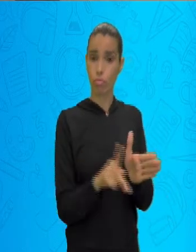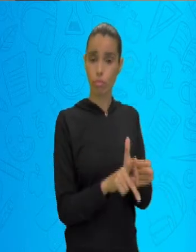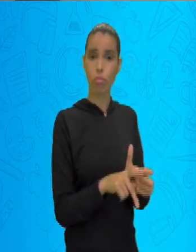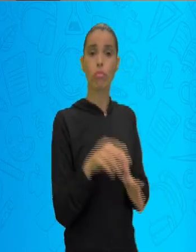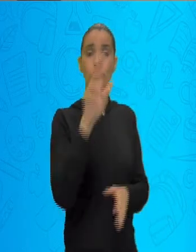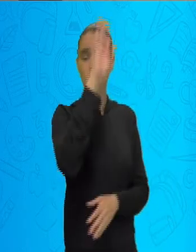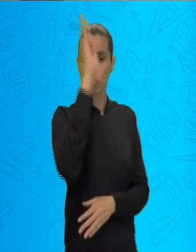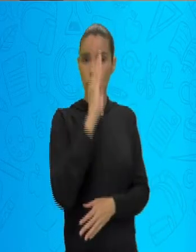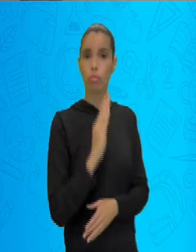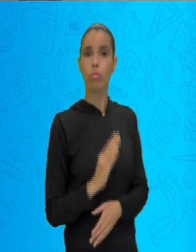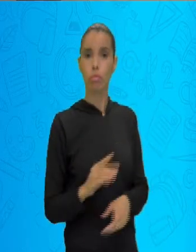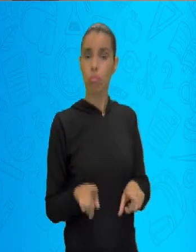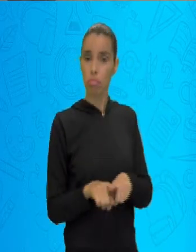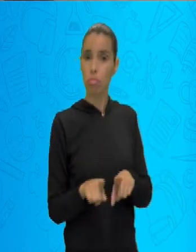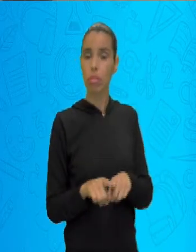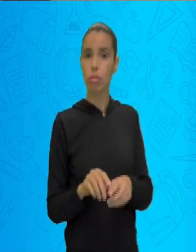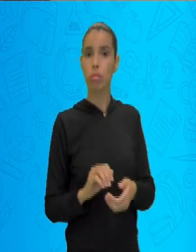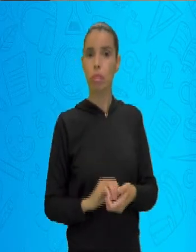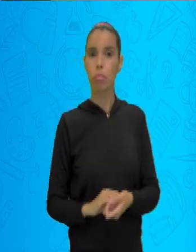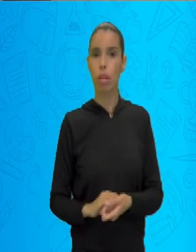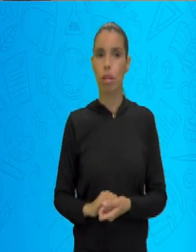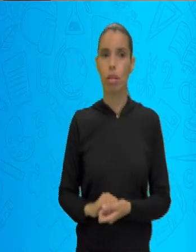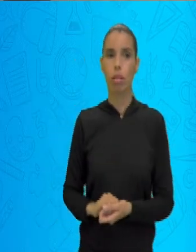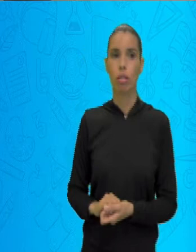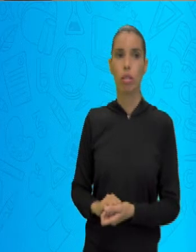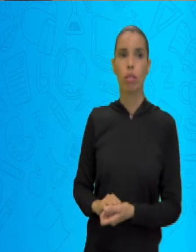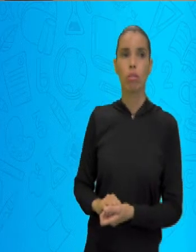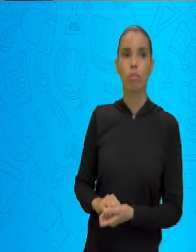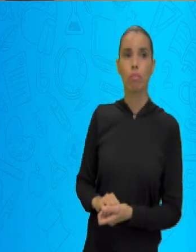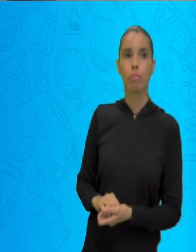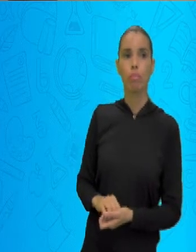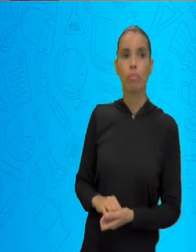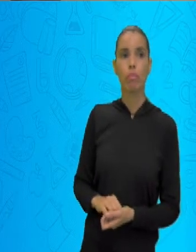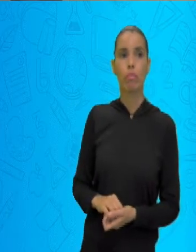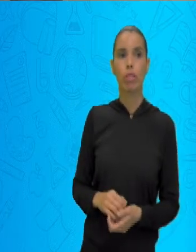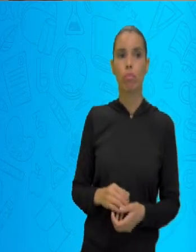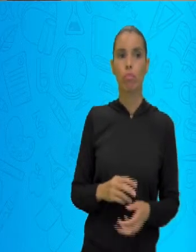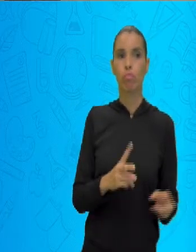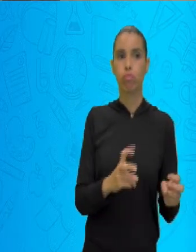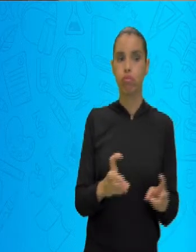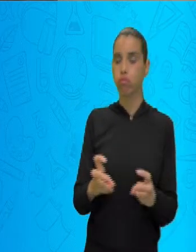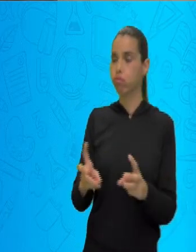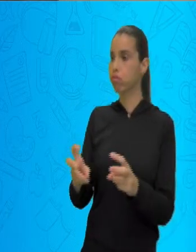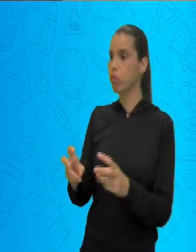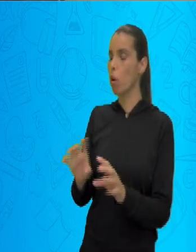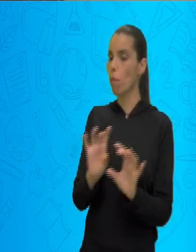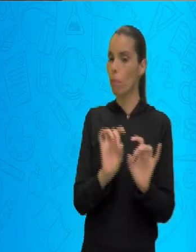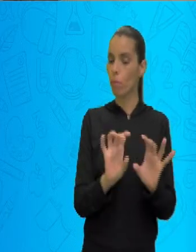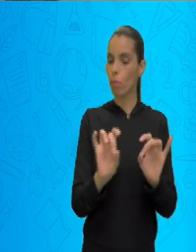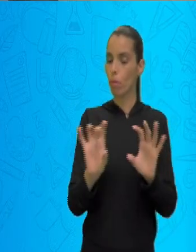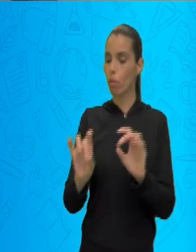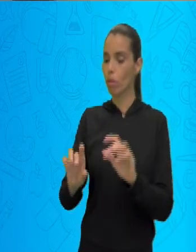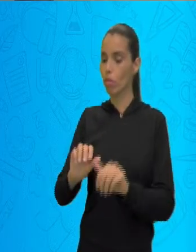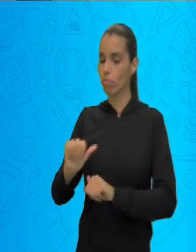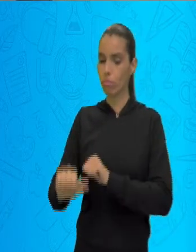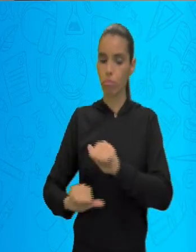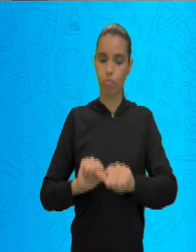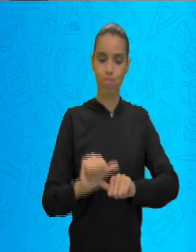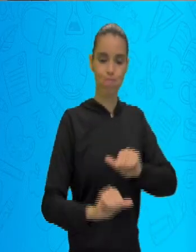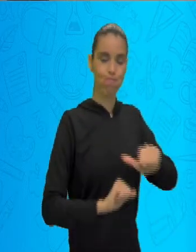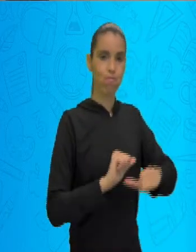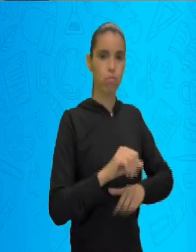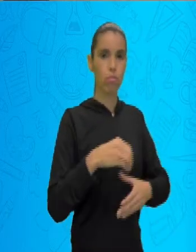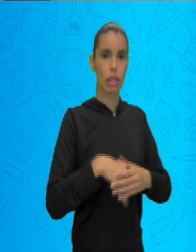a Bahia é a Leste, Setentrional, então nós vemos que muitas modificações